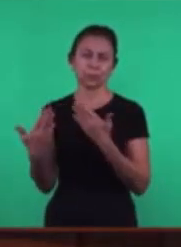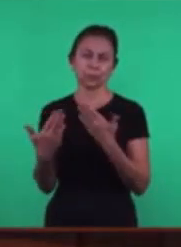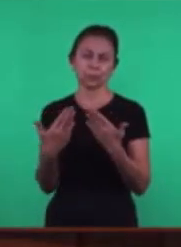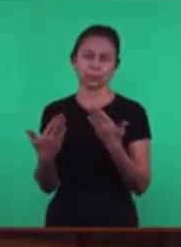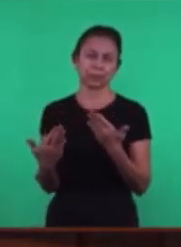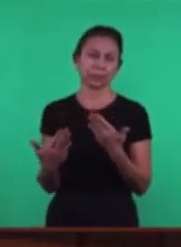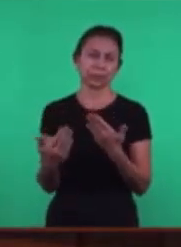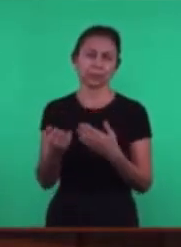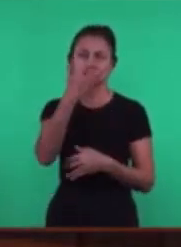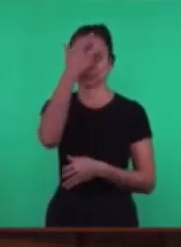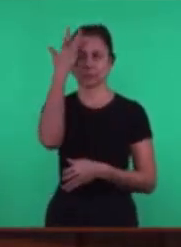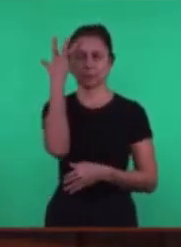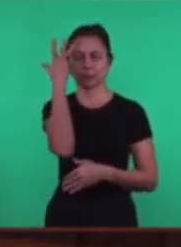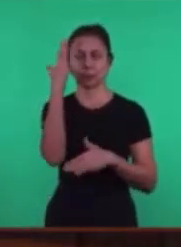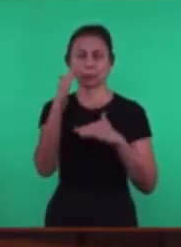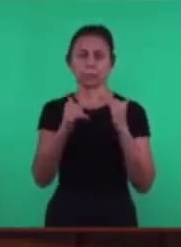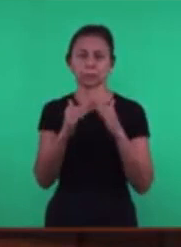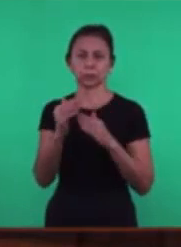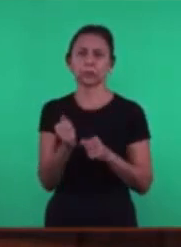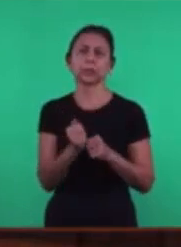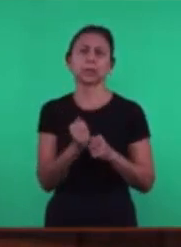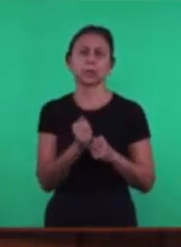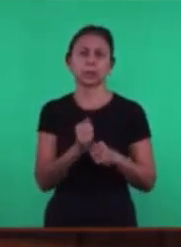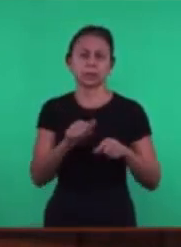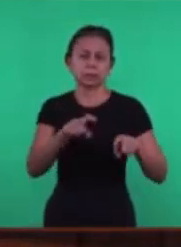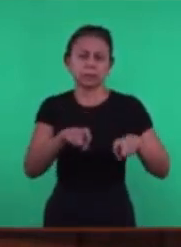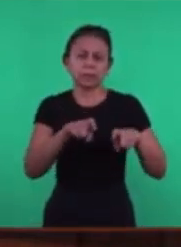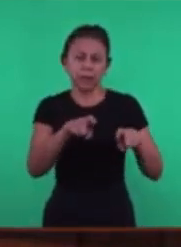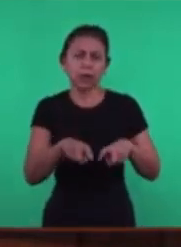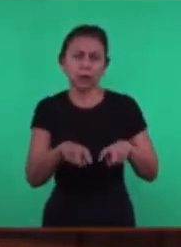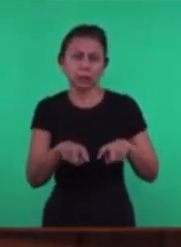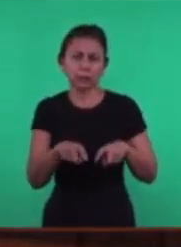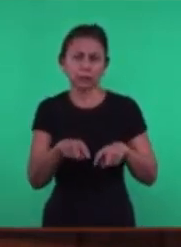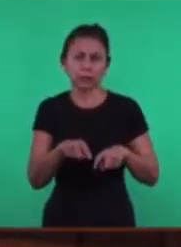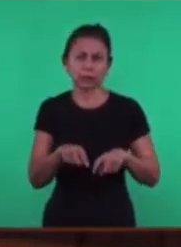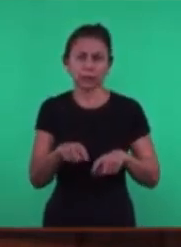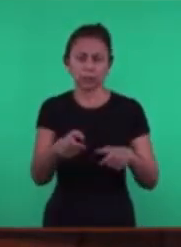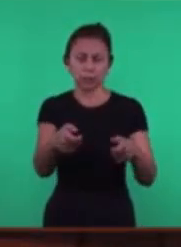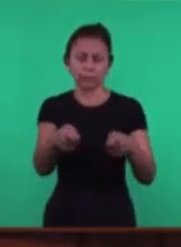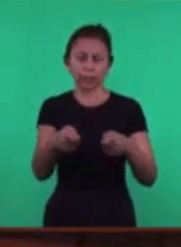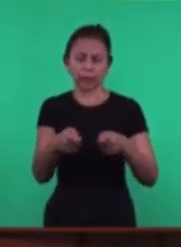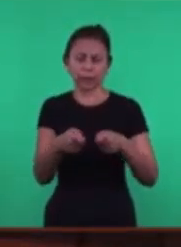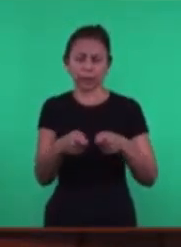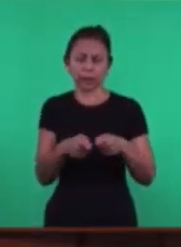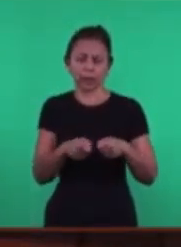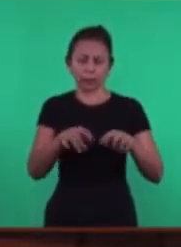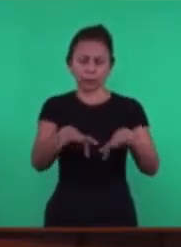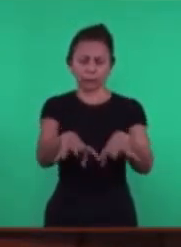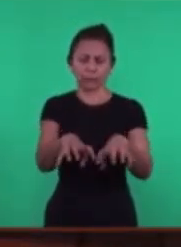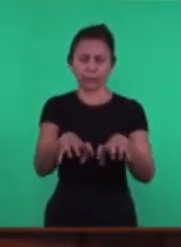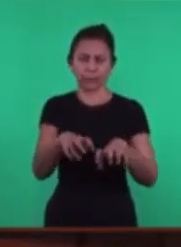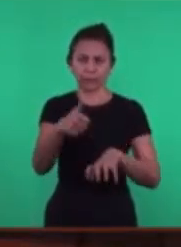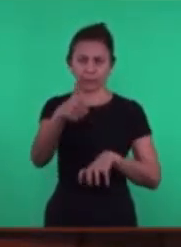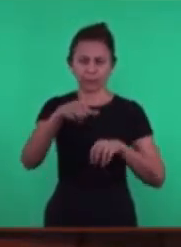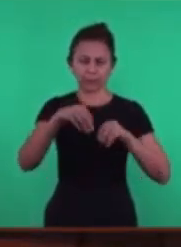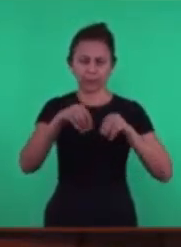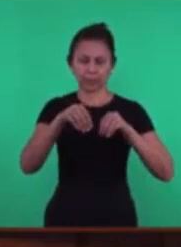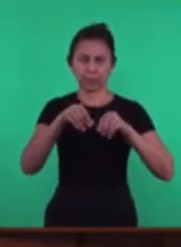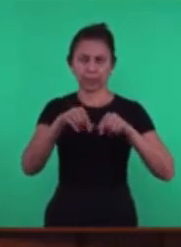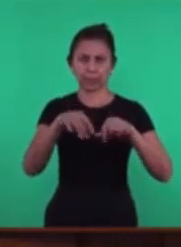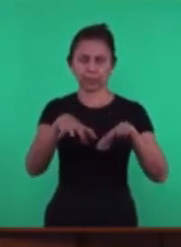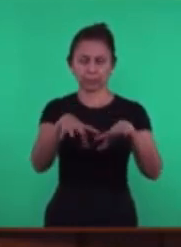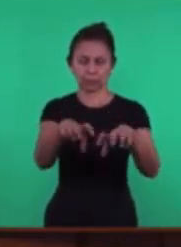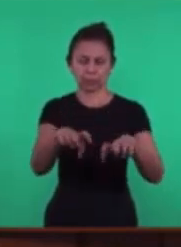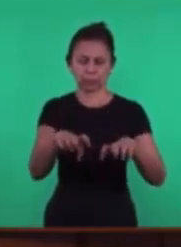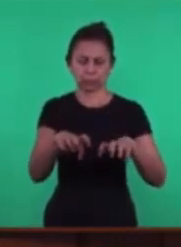Alguém que está No campo E que está Jogando a semente Ele tem que Primeiro Ele tem que realizar Uma